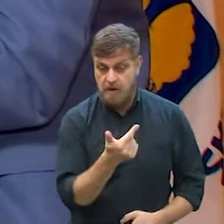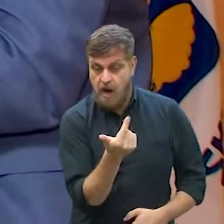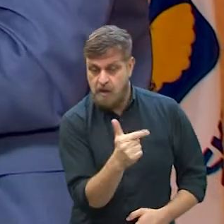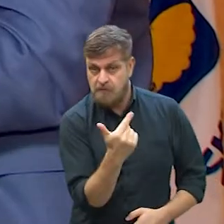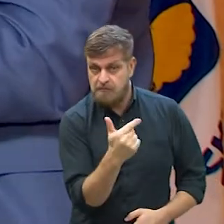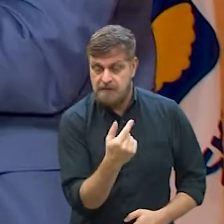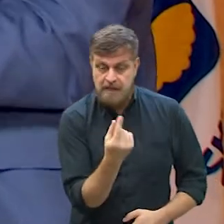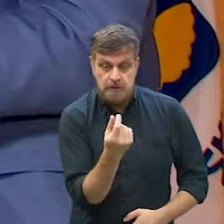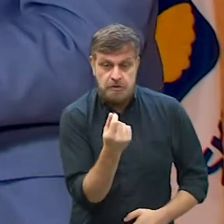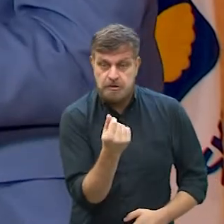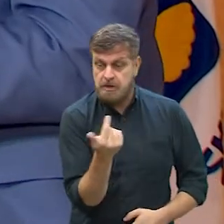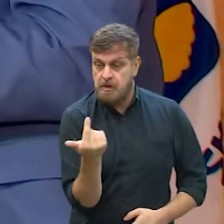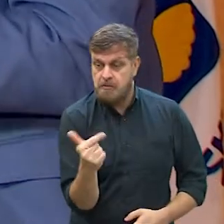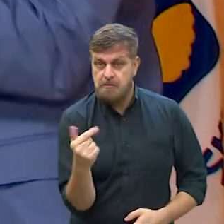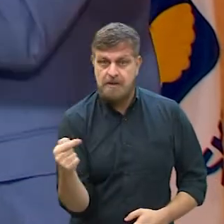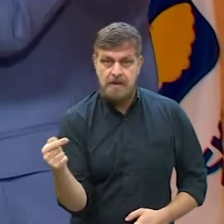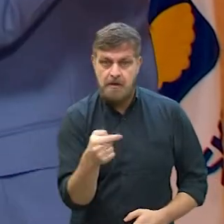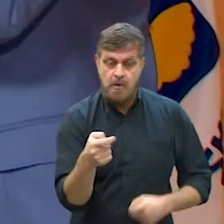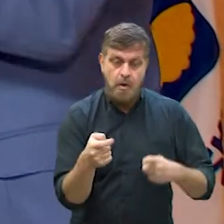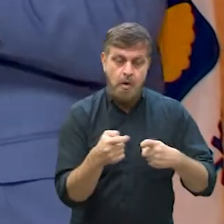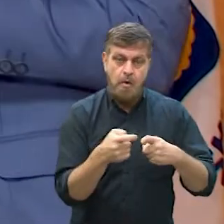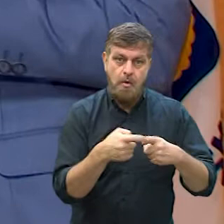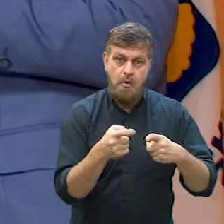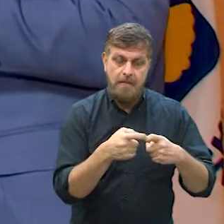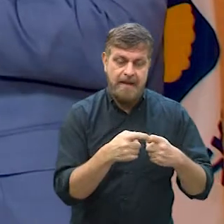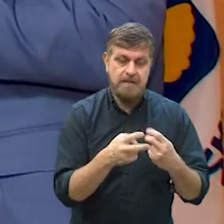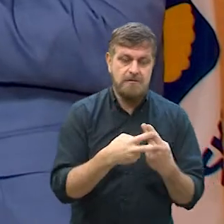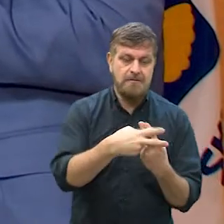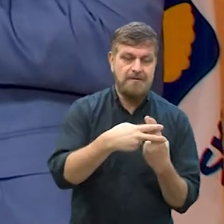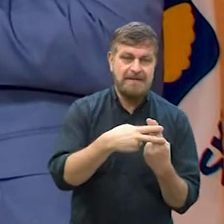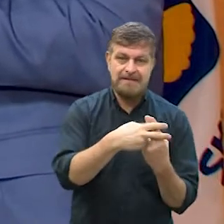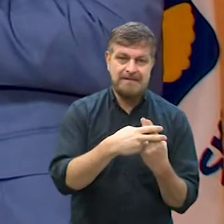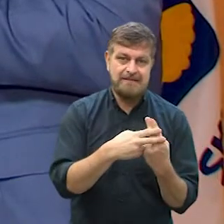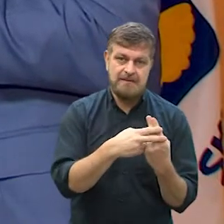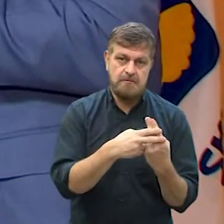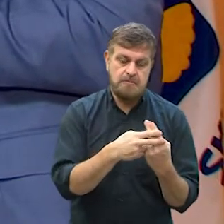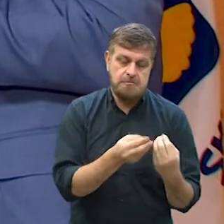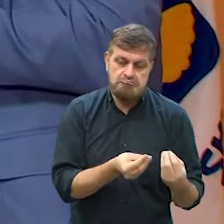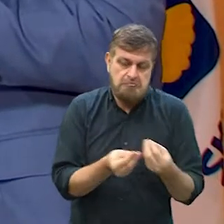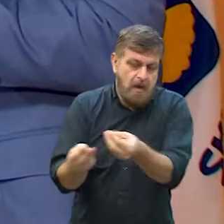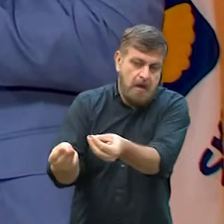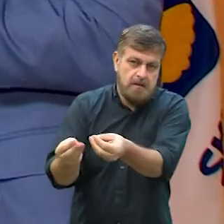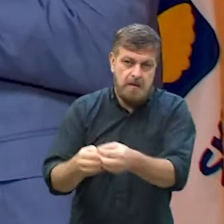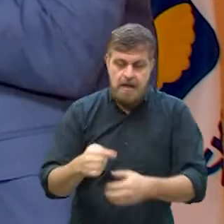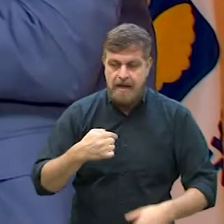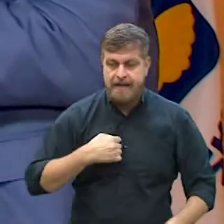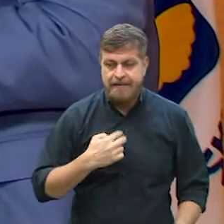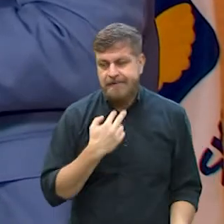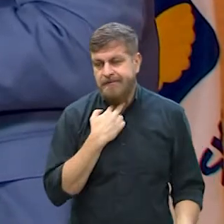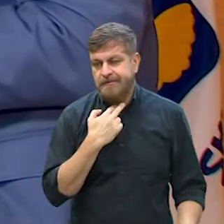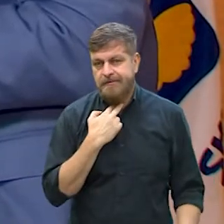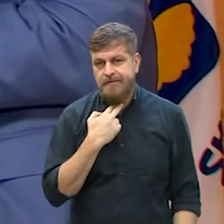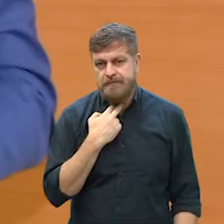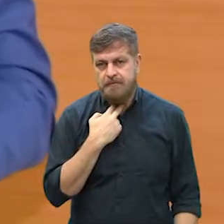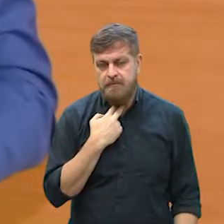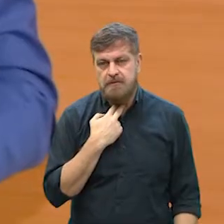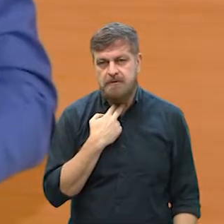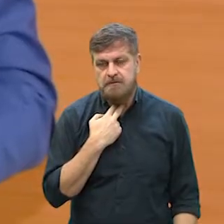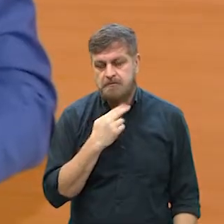ou de comprar o medicamento, ele vai acabar ficando à mercê daquilo que o próprio sistema de saúde dá. É isso que eu não posso